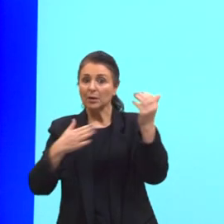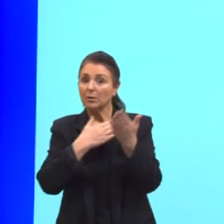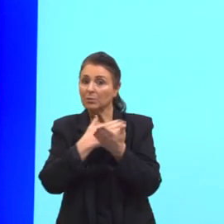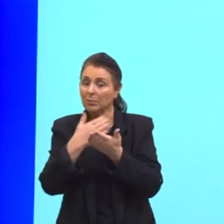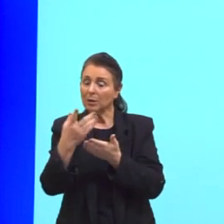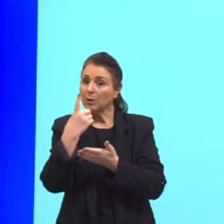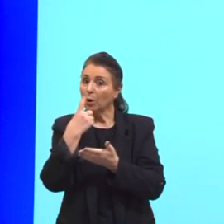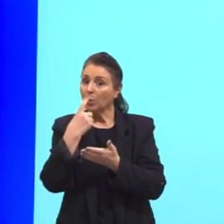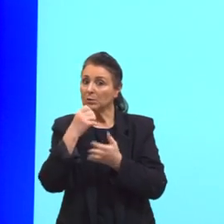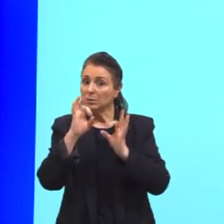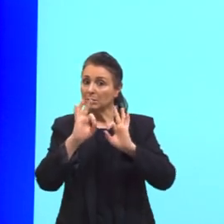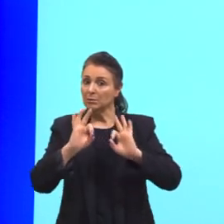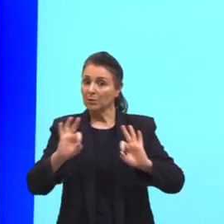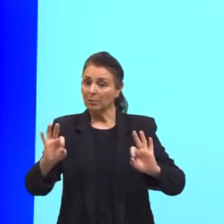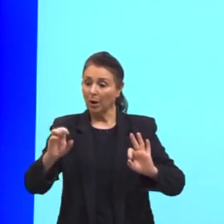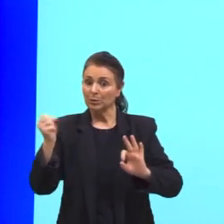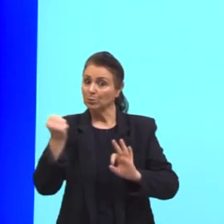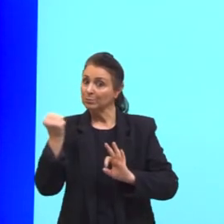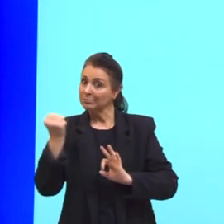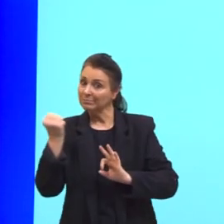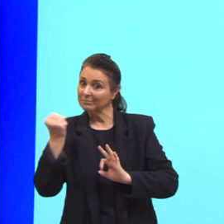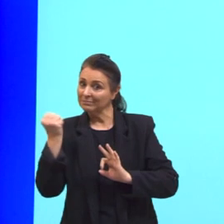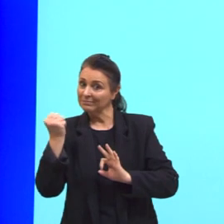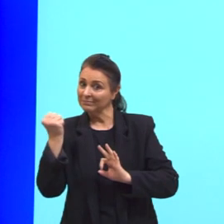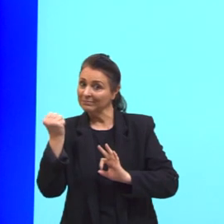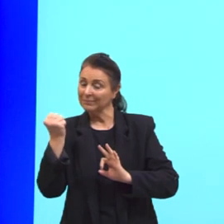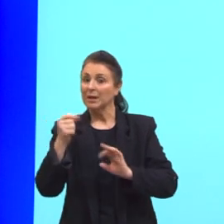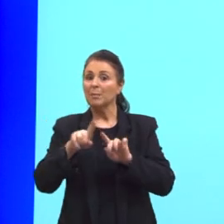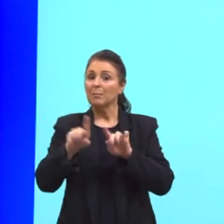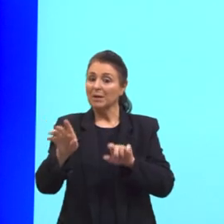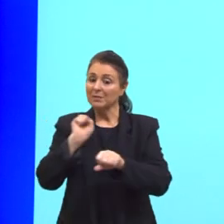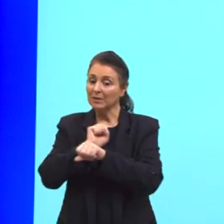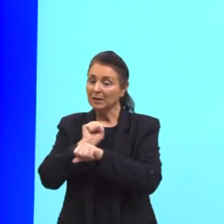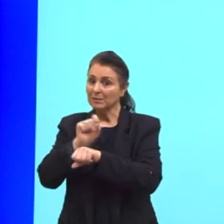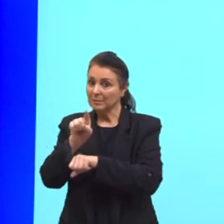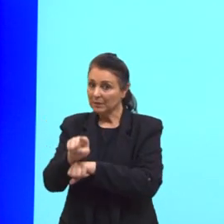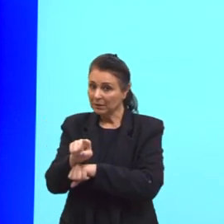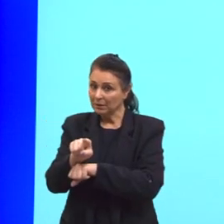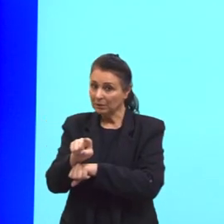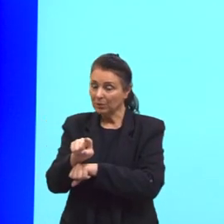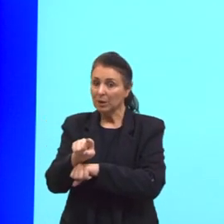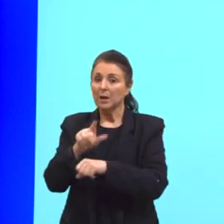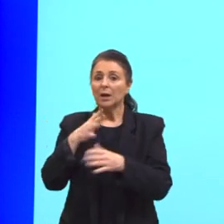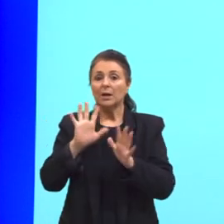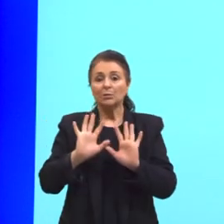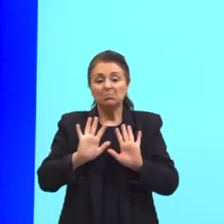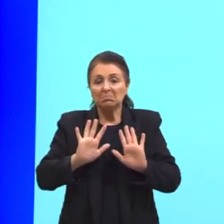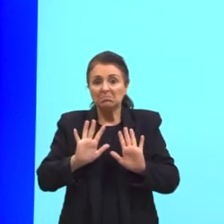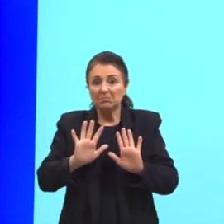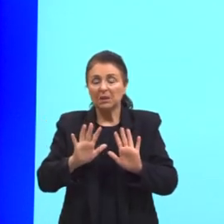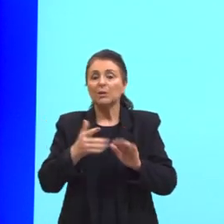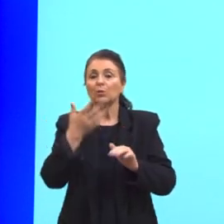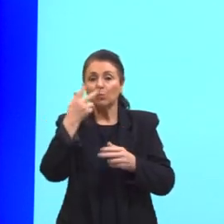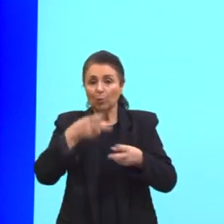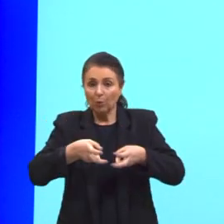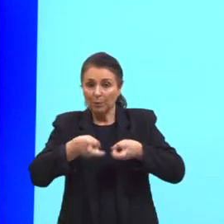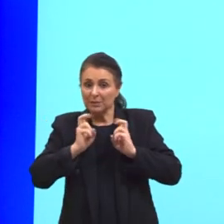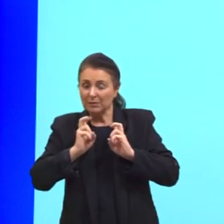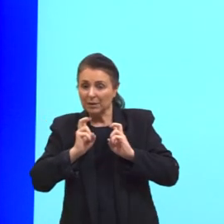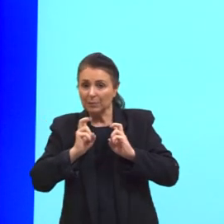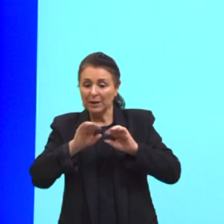gente conhece. Mas, se deixar o sangue descansando nessa posição aqui do recipiente, nós vamos ver essa separação.